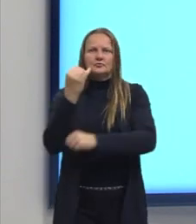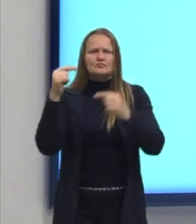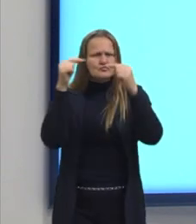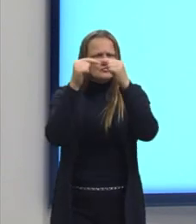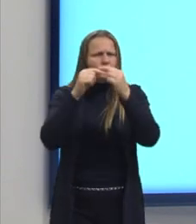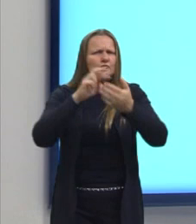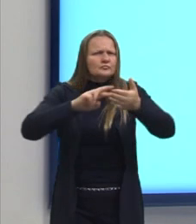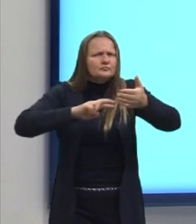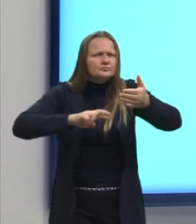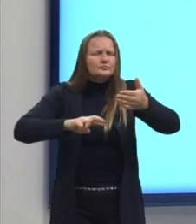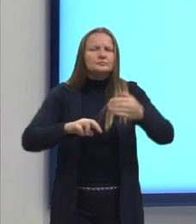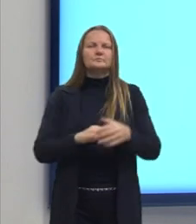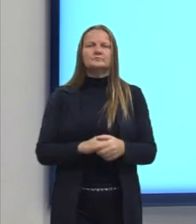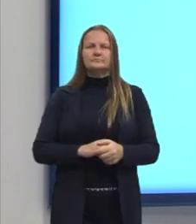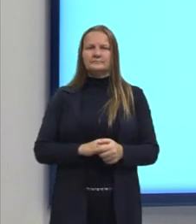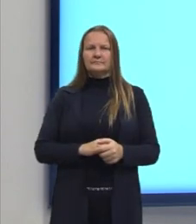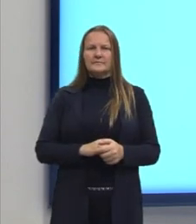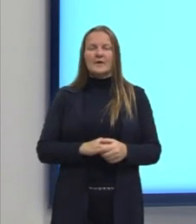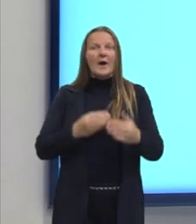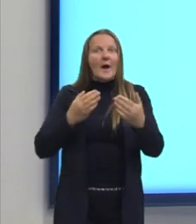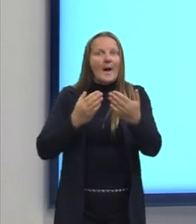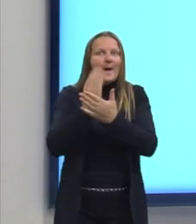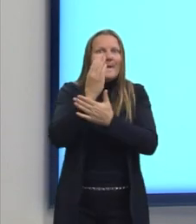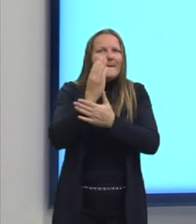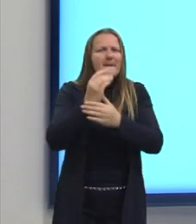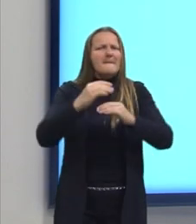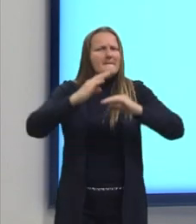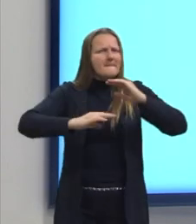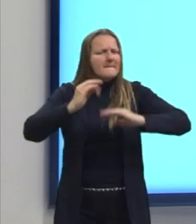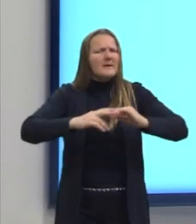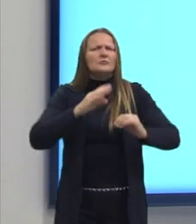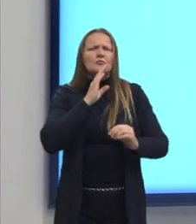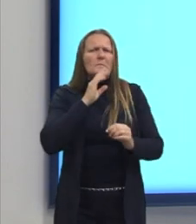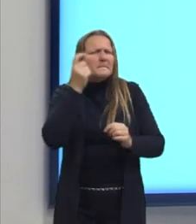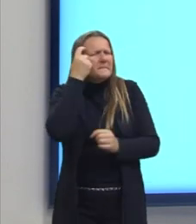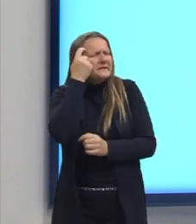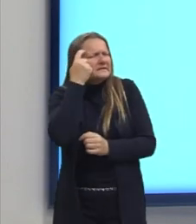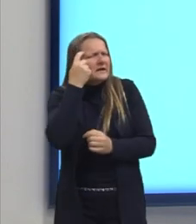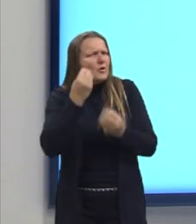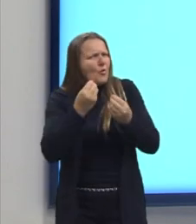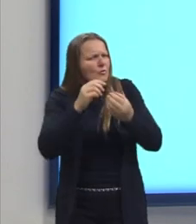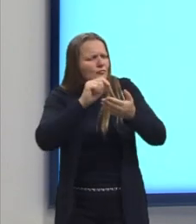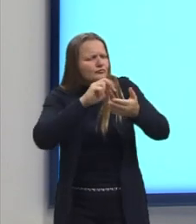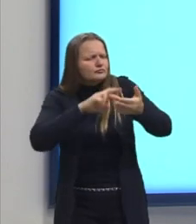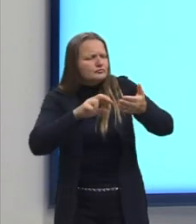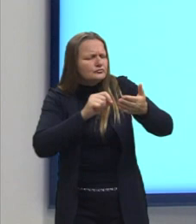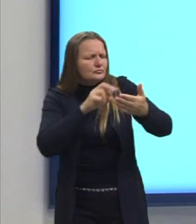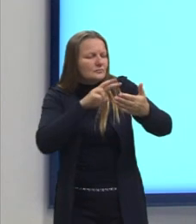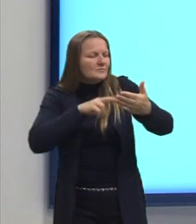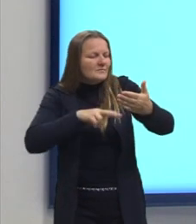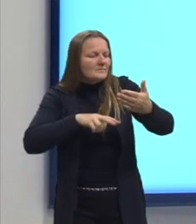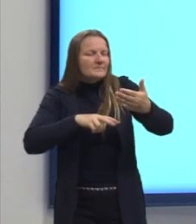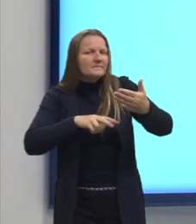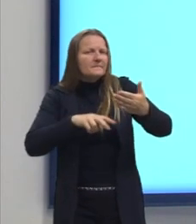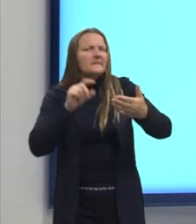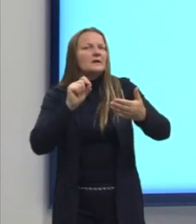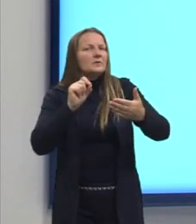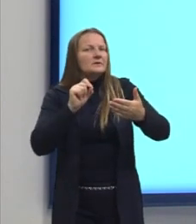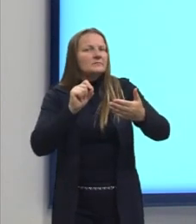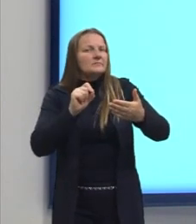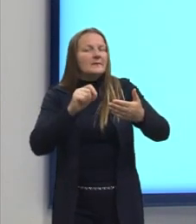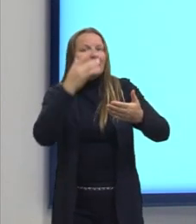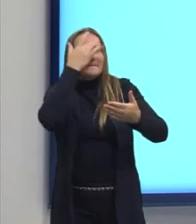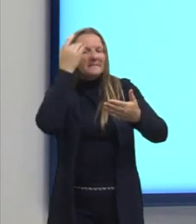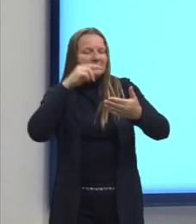da resenha, através desse ato de pensar sobre o que está escrito ali, com que o leitor